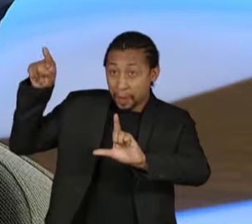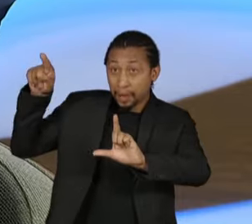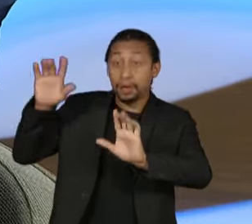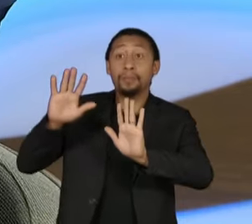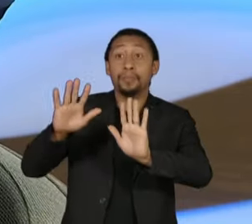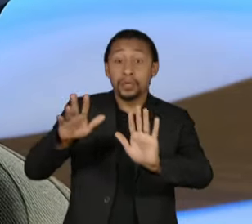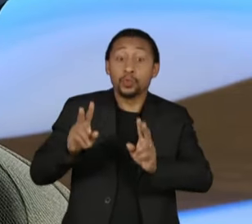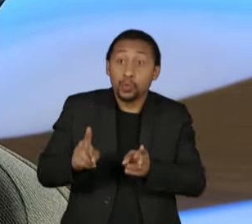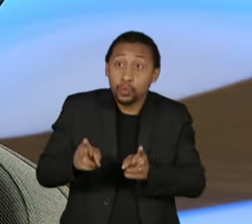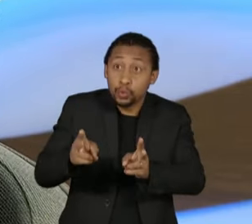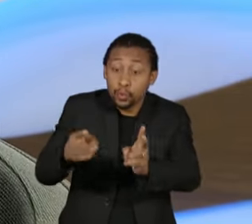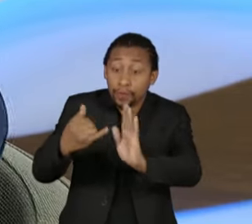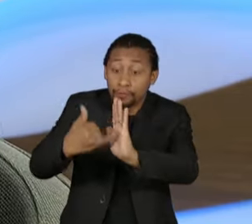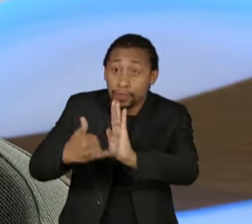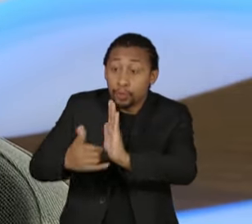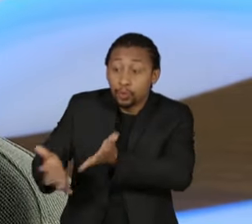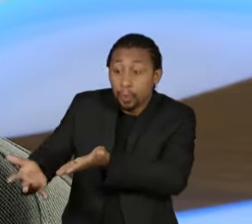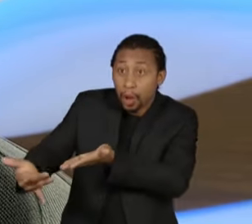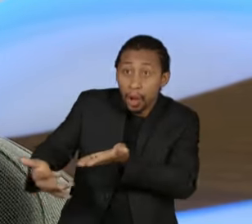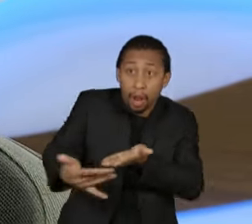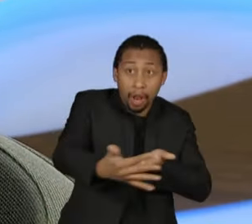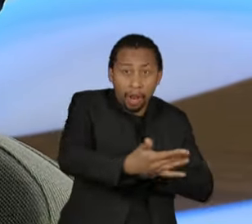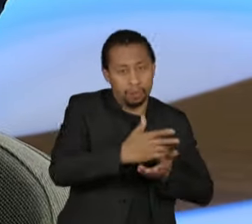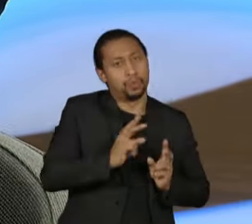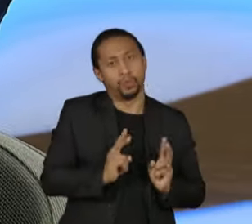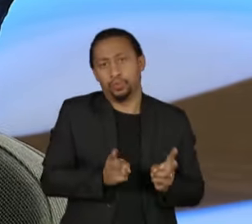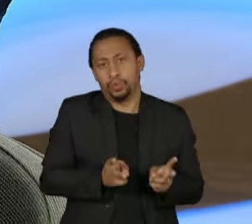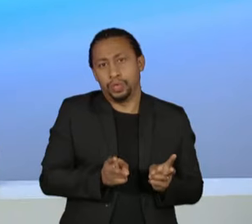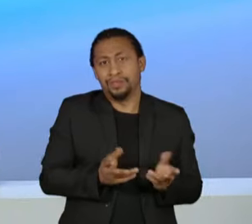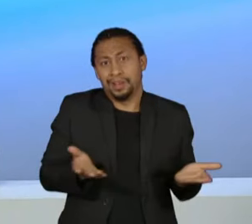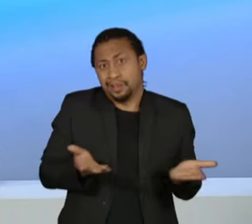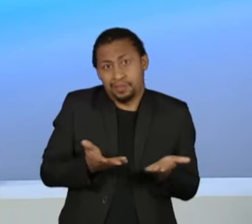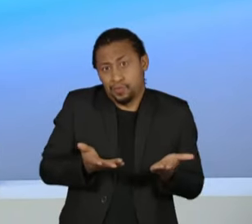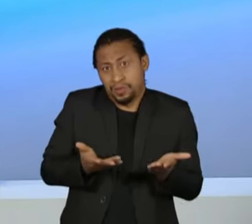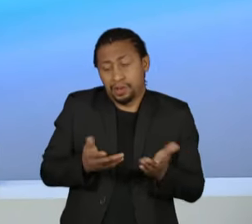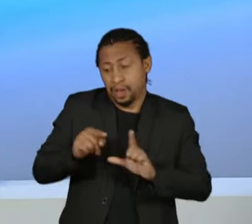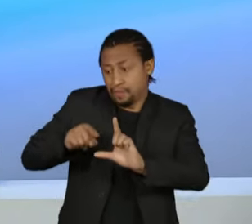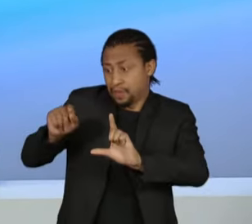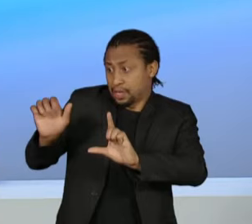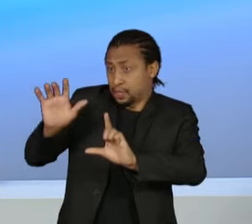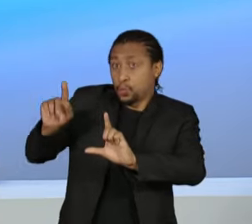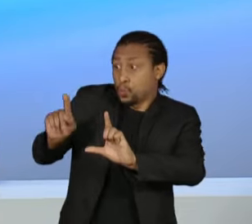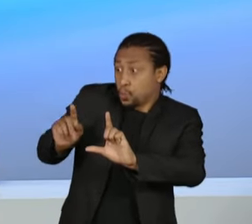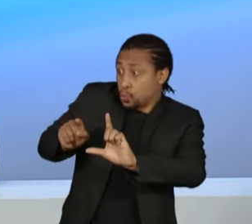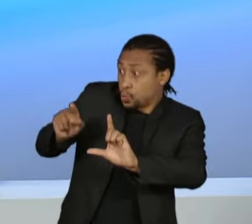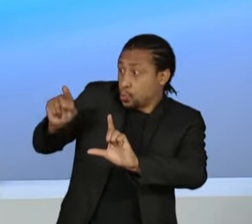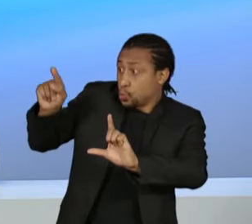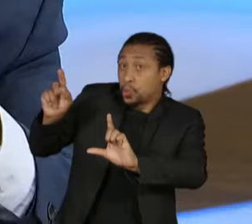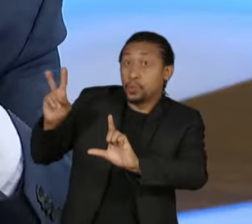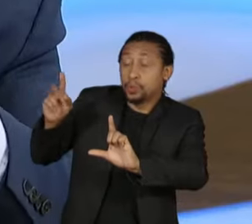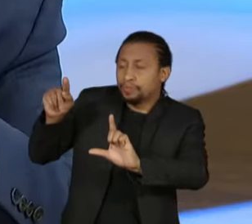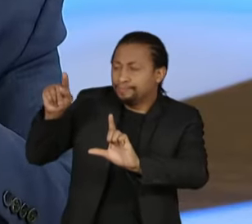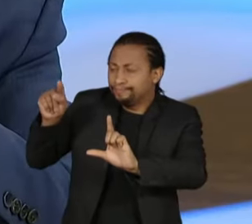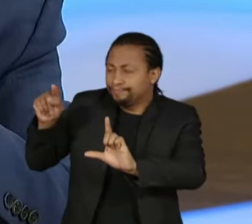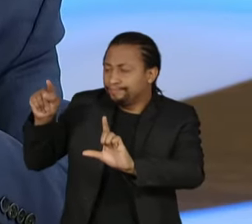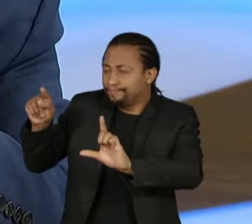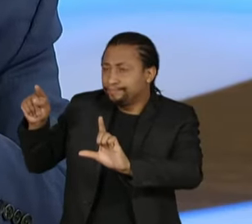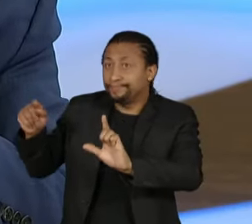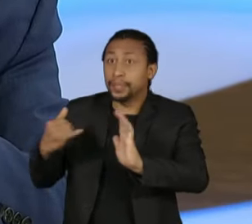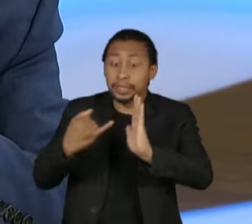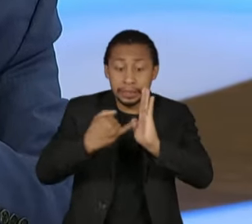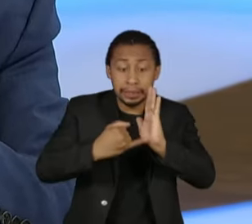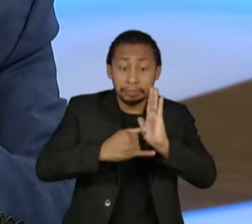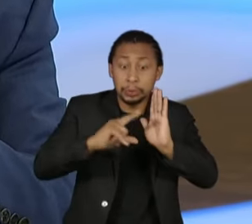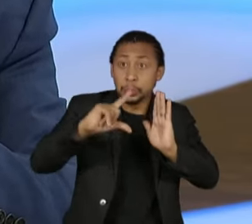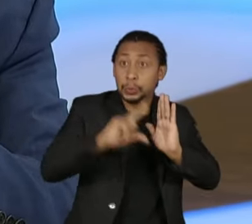chegou, foi a hora de pagar a conta, está certo? A medida que a inflação foi cedendo de forma artificial. O